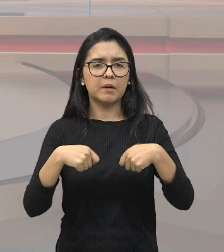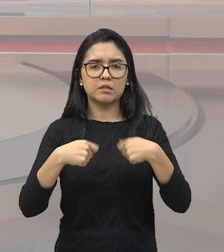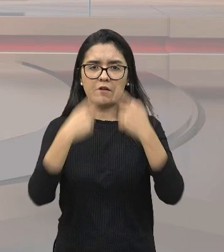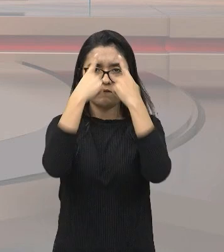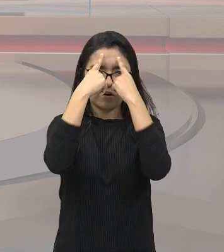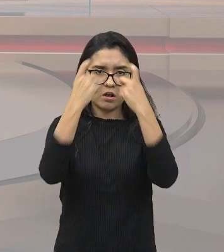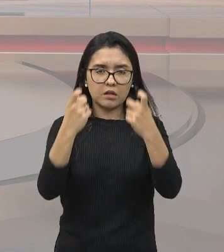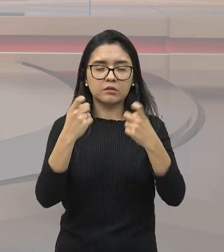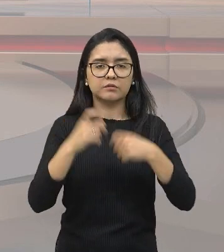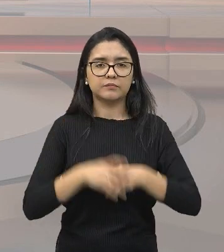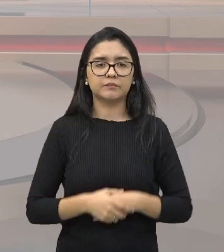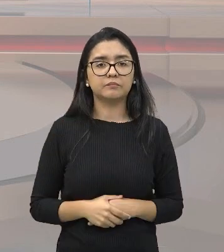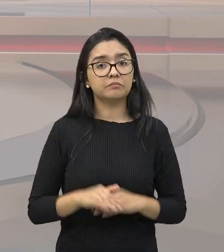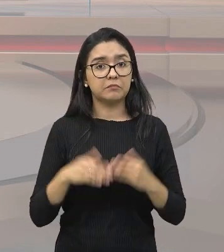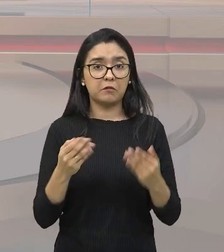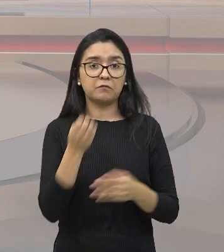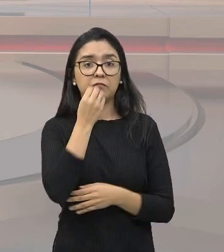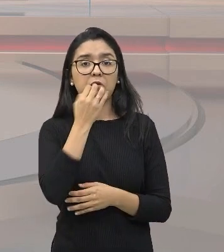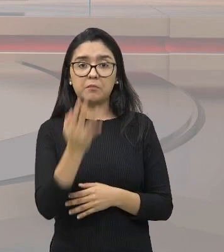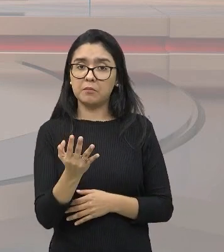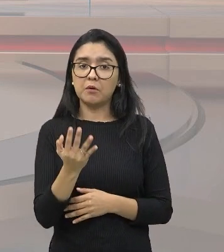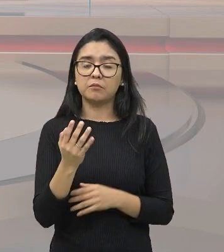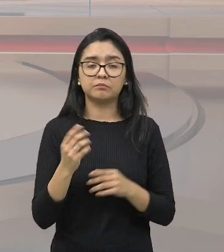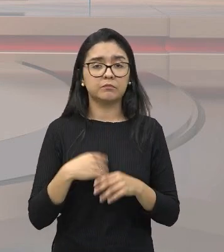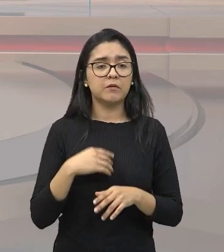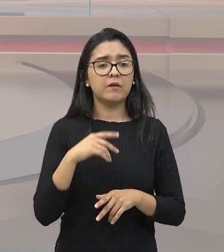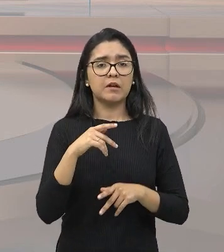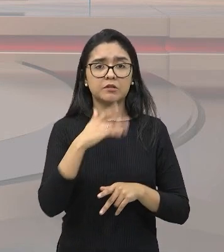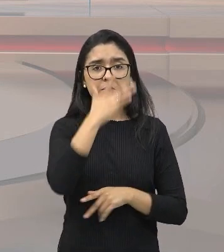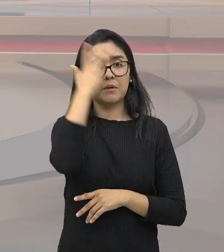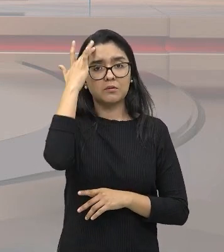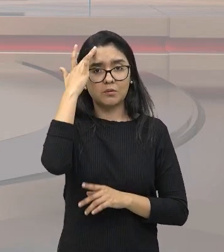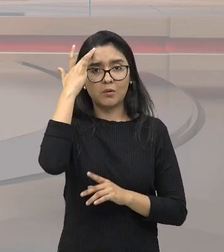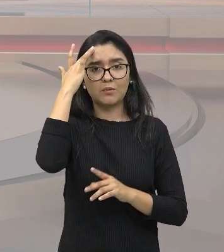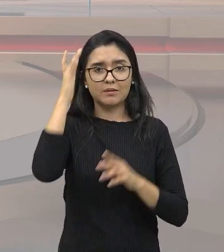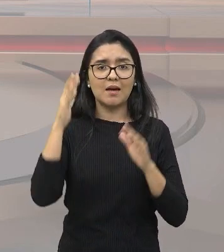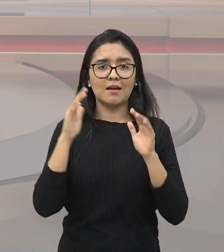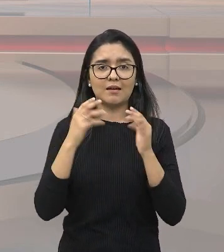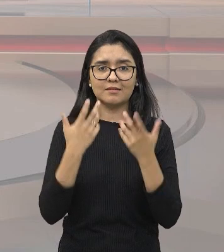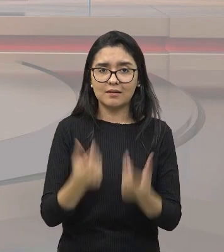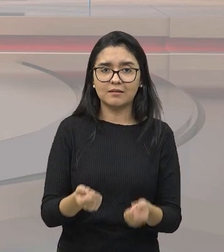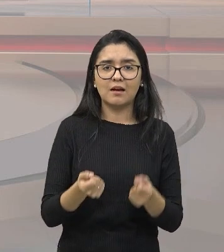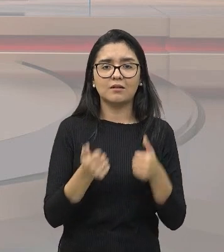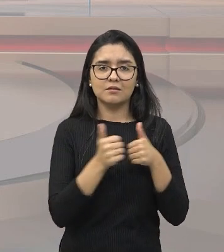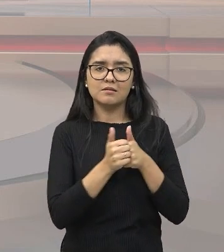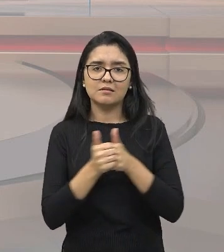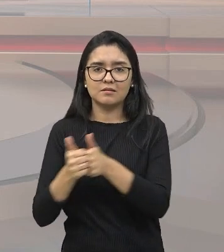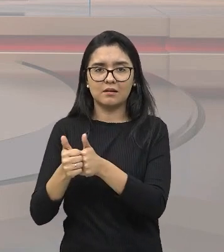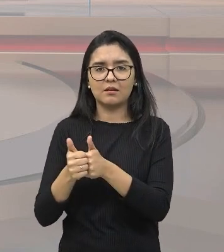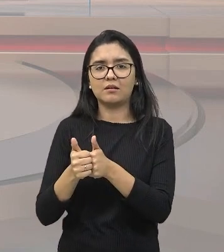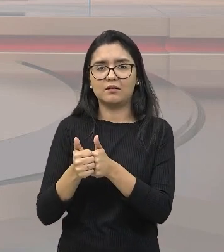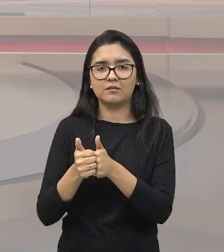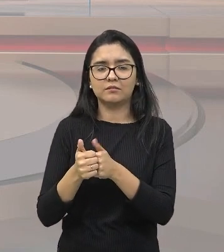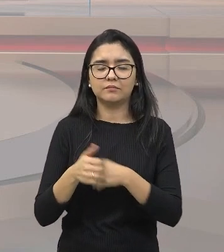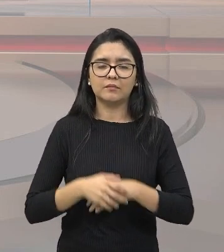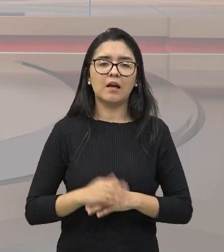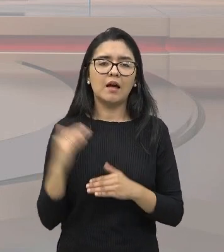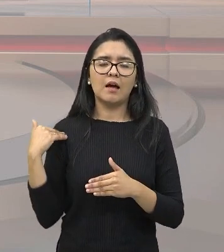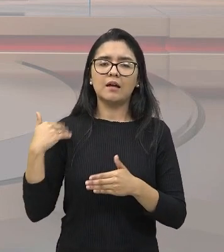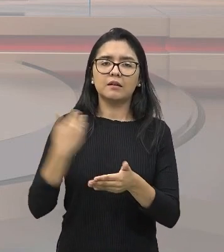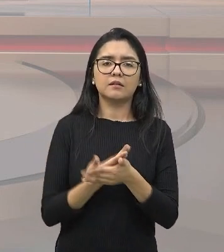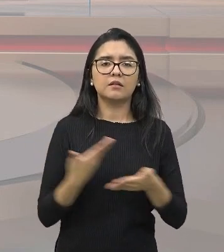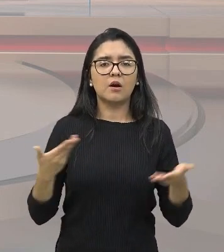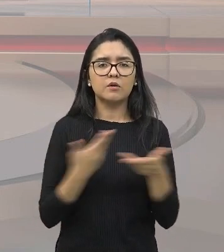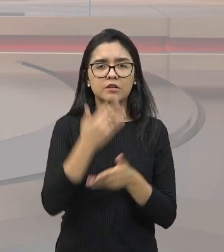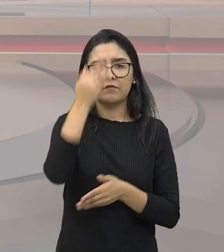Ok? Isso fez efeito. Muita gente seguiu os ensinamentos de quem? Do Mahatma Gandhi. Inclusive, até hoje, a